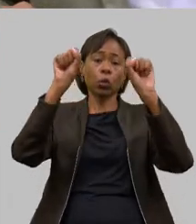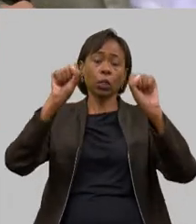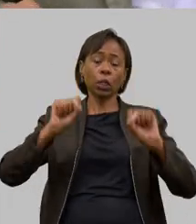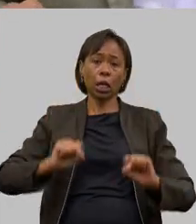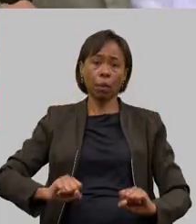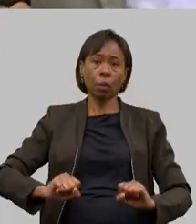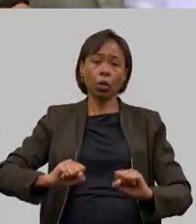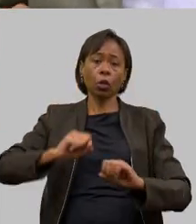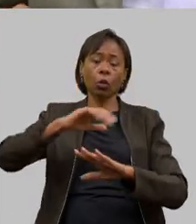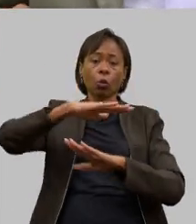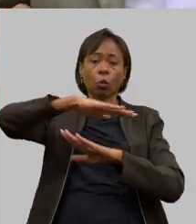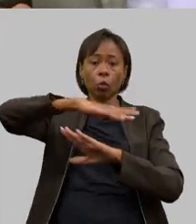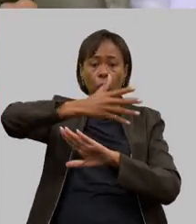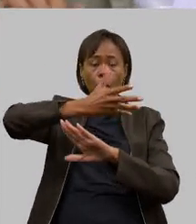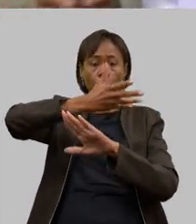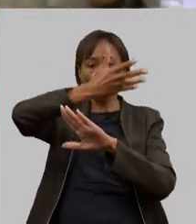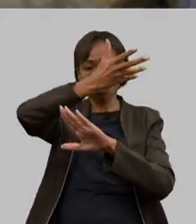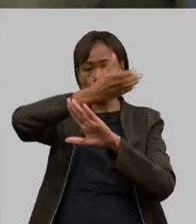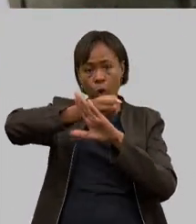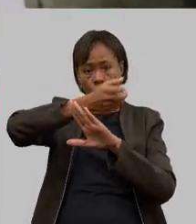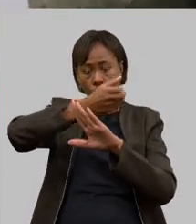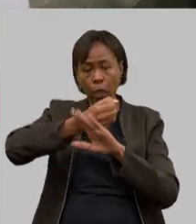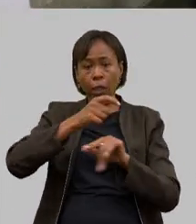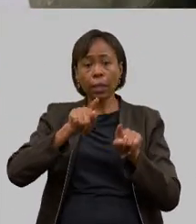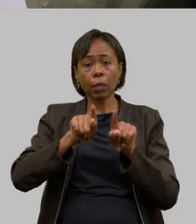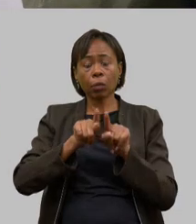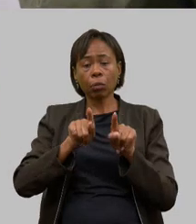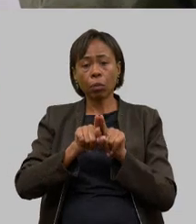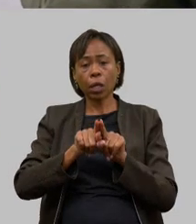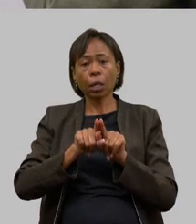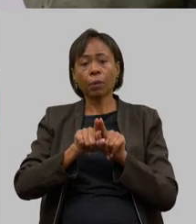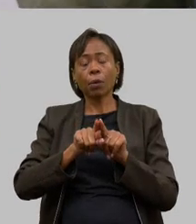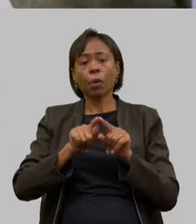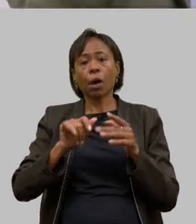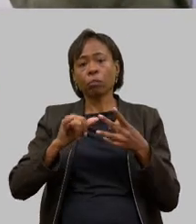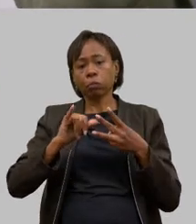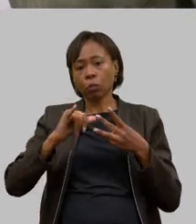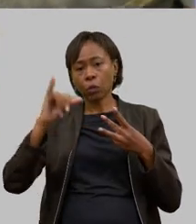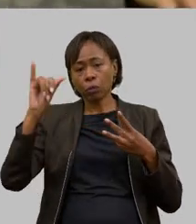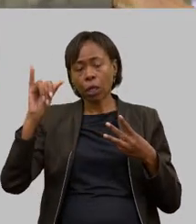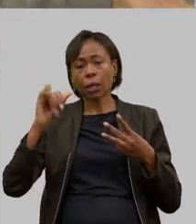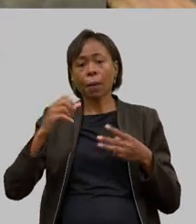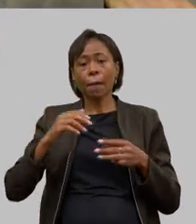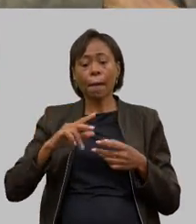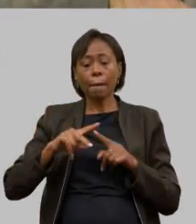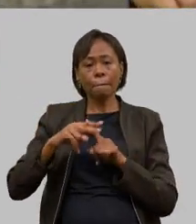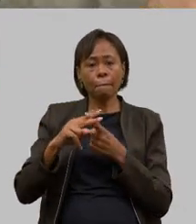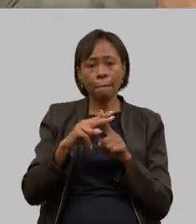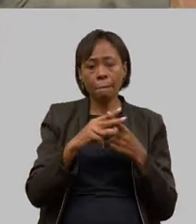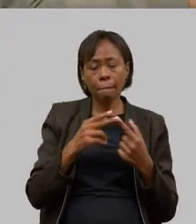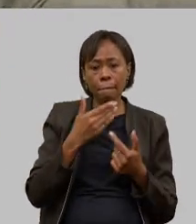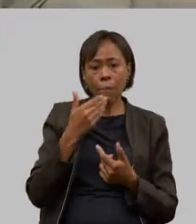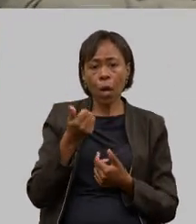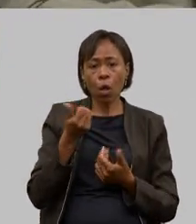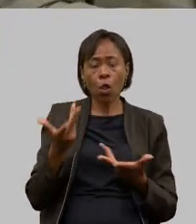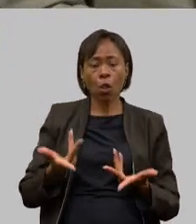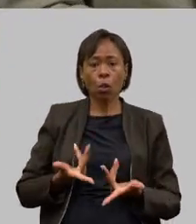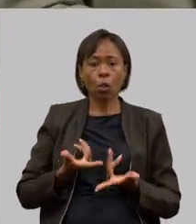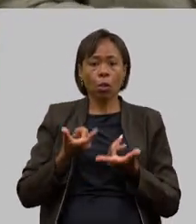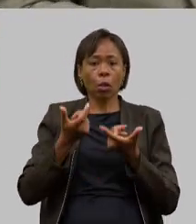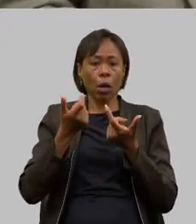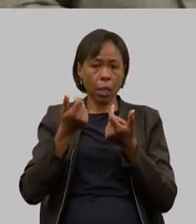rede elétrica da CEMIG aperfeiçoar e agilizar o processo de ligação de novos